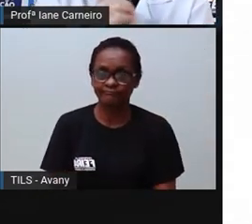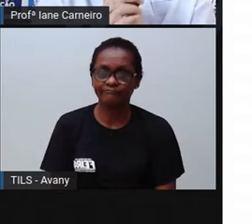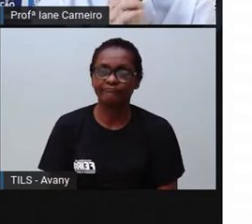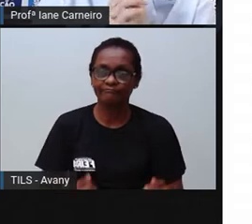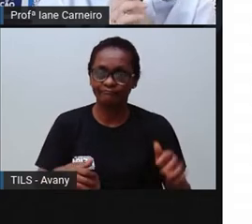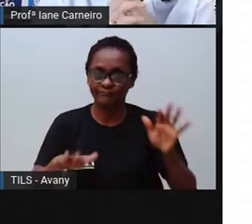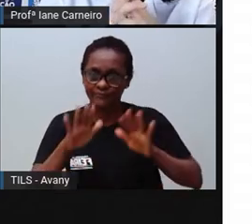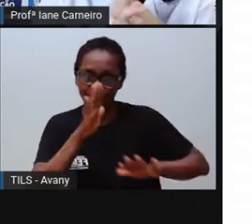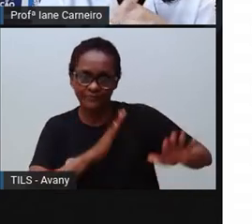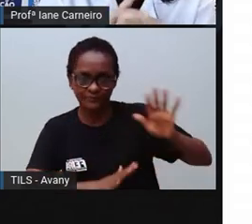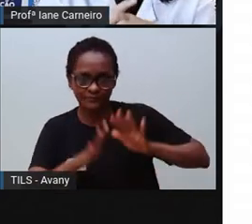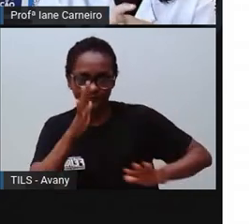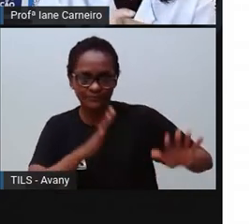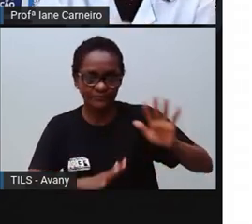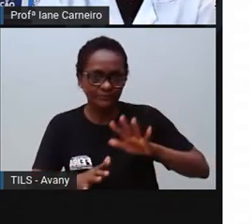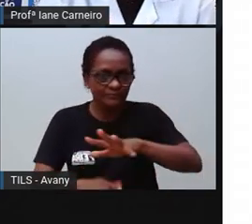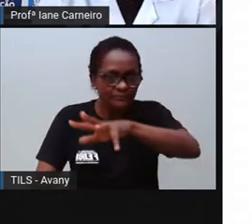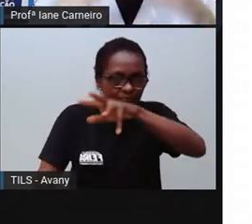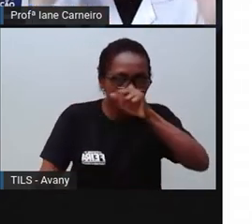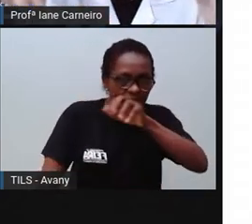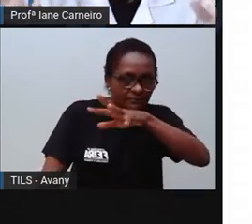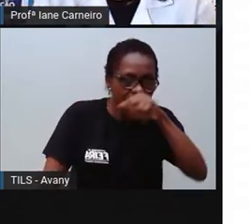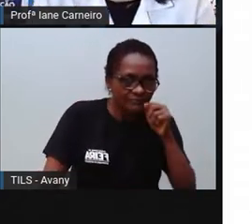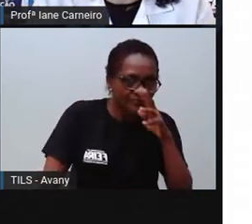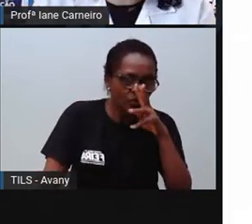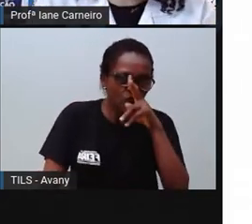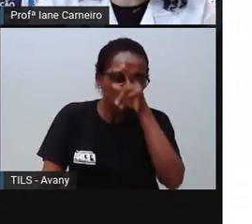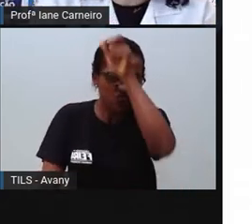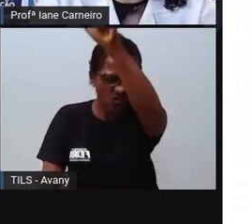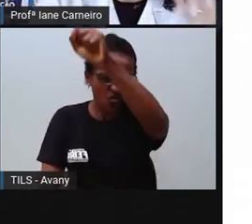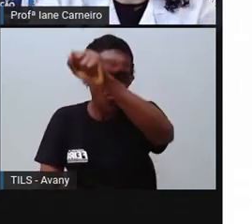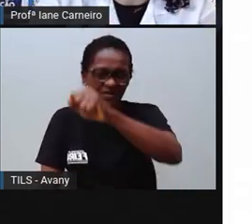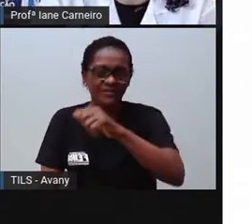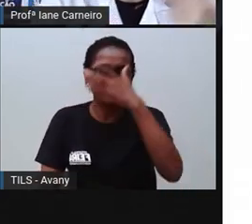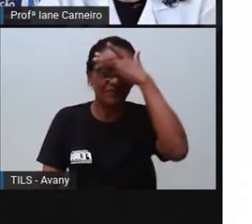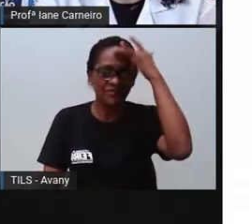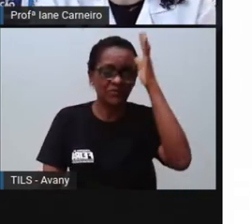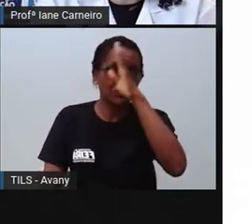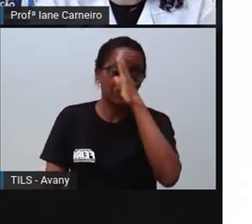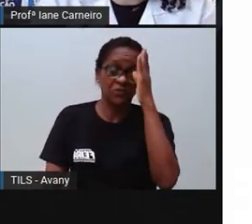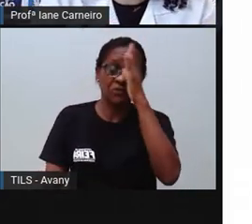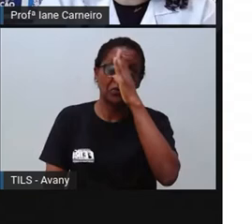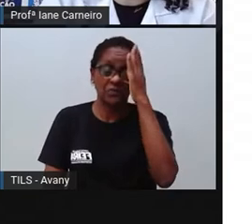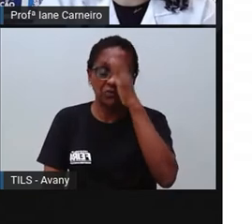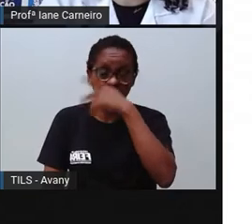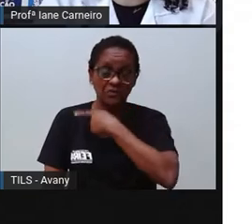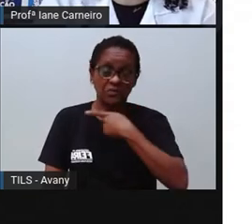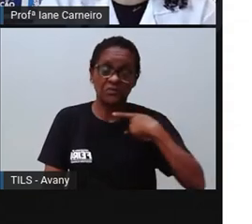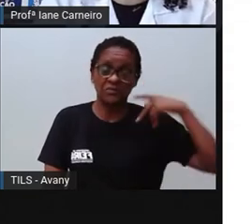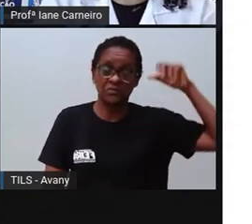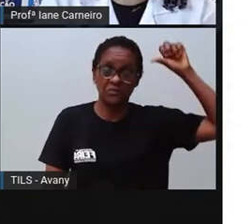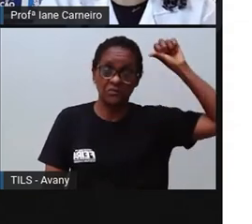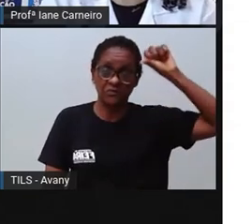gás, né, pra que ele não venha prejudicar a nossa casa, a nossa saúde, tá certo?